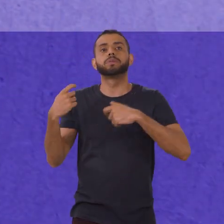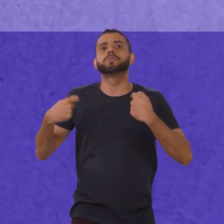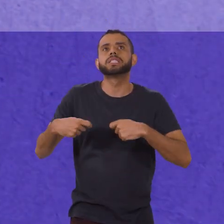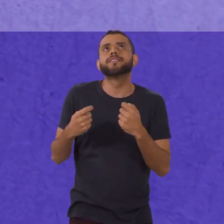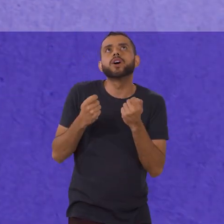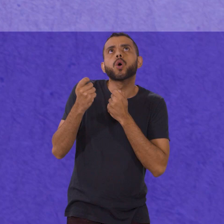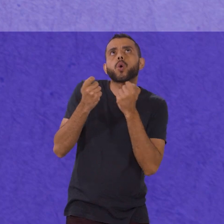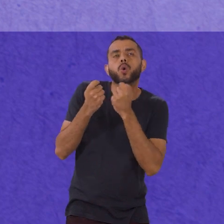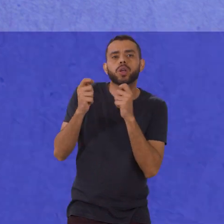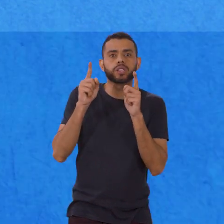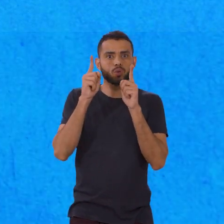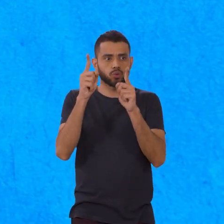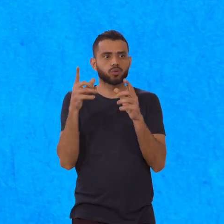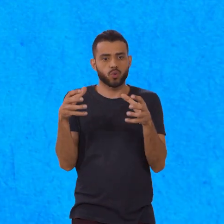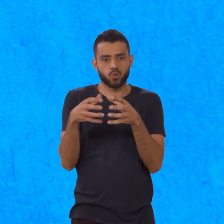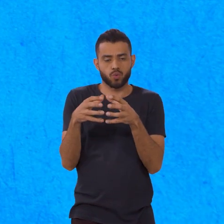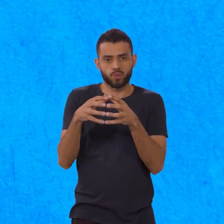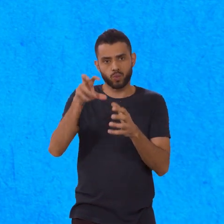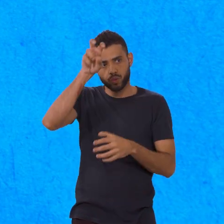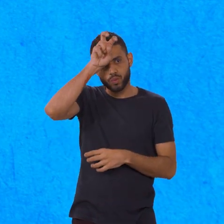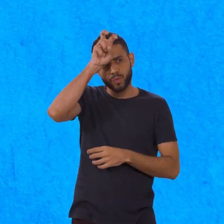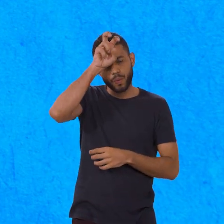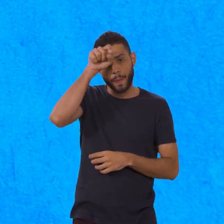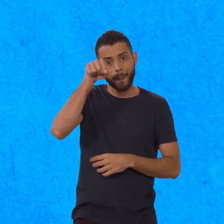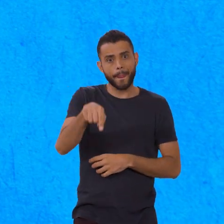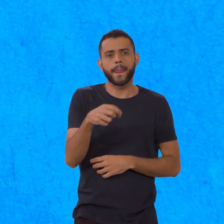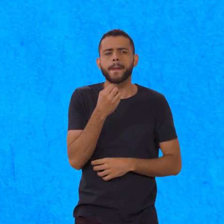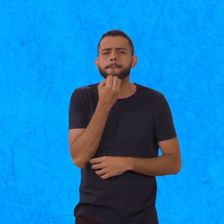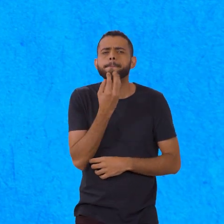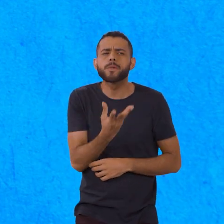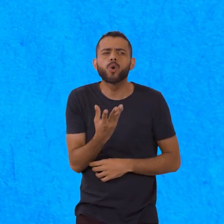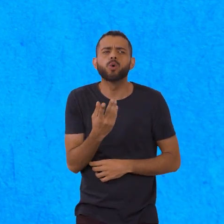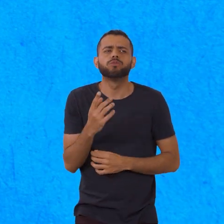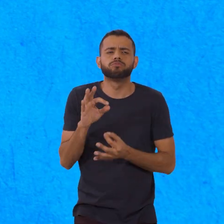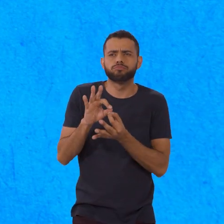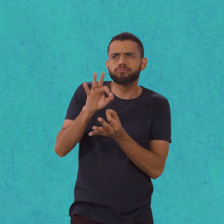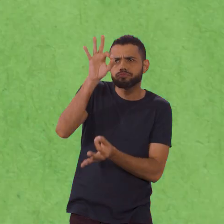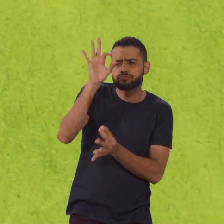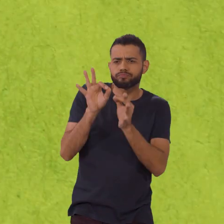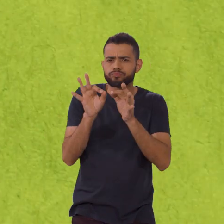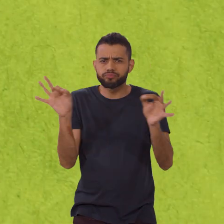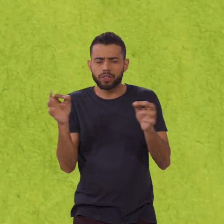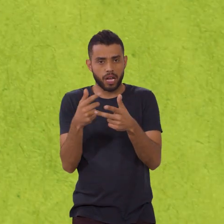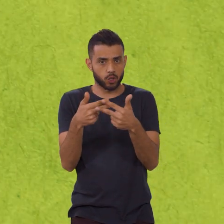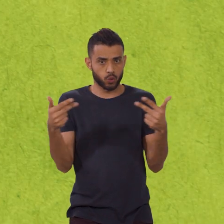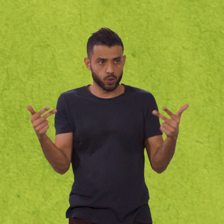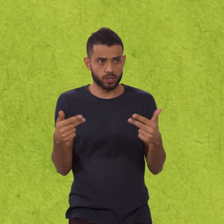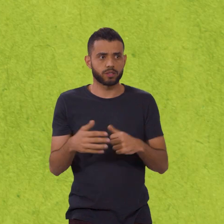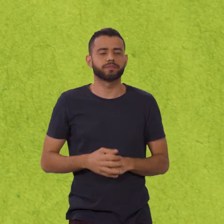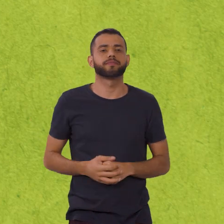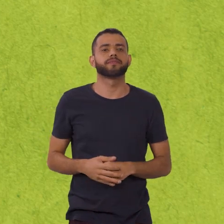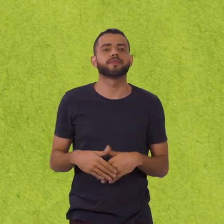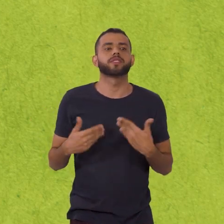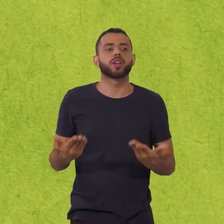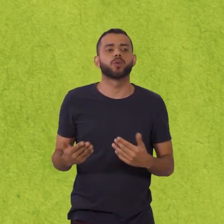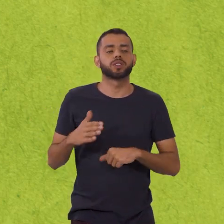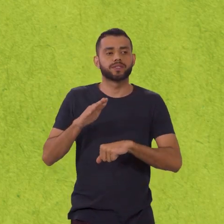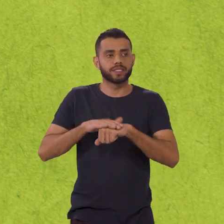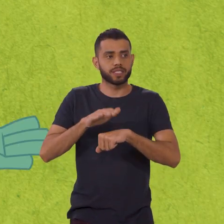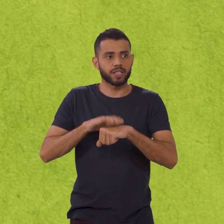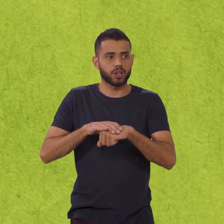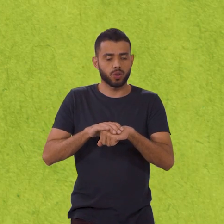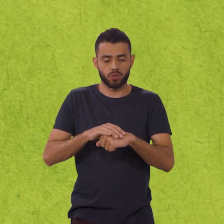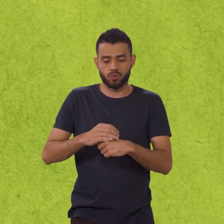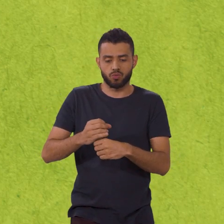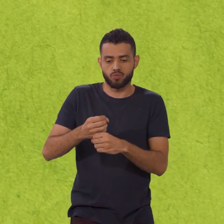fenômeno. Os egípcios eram muito bons em medir as coisas. E assim, com uma vareta e um